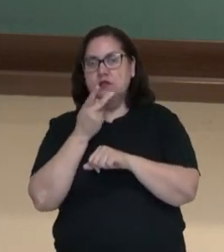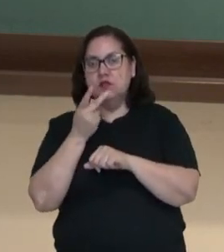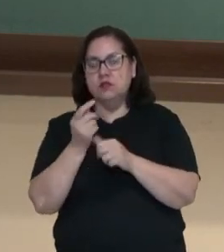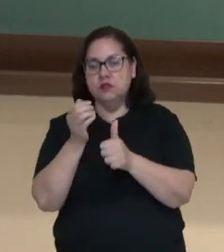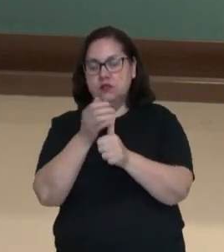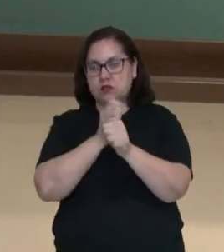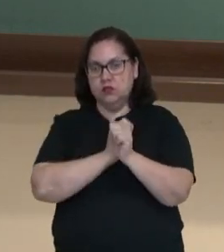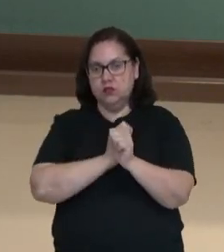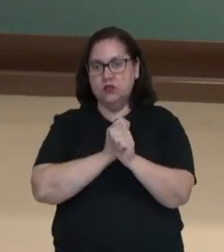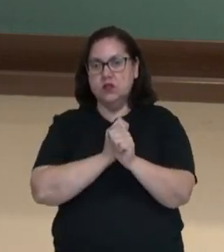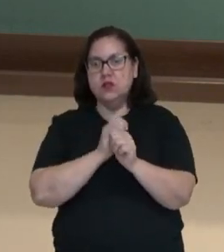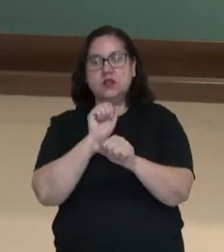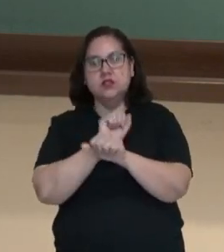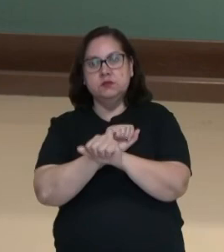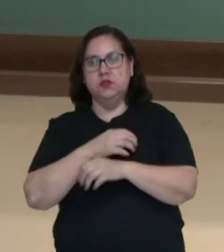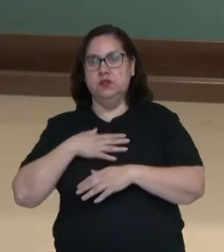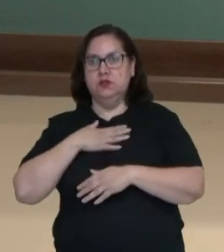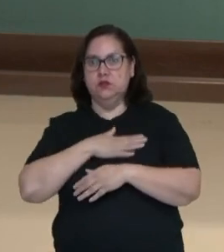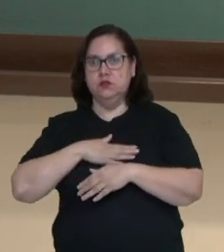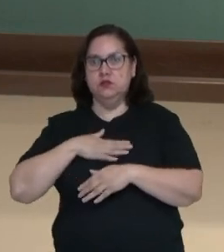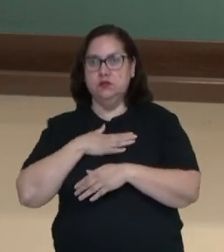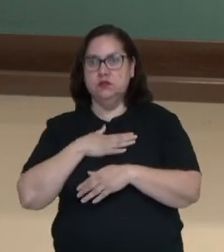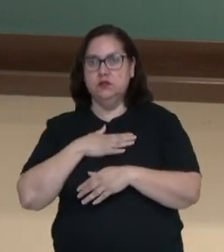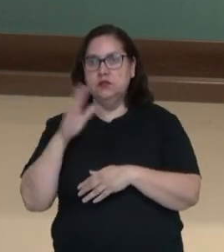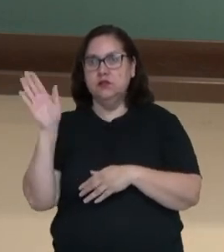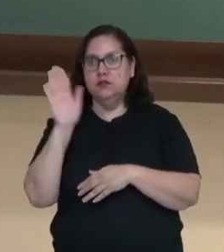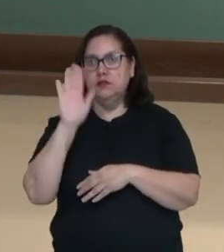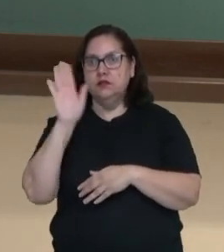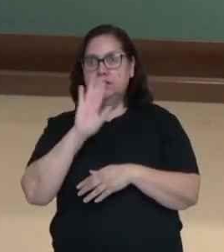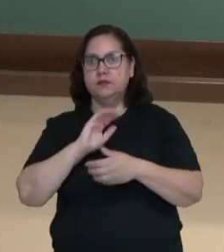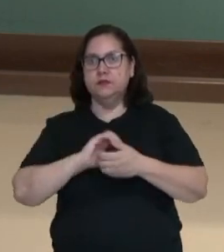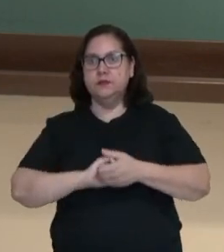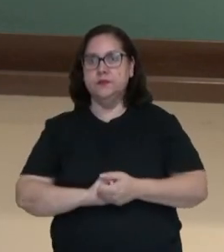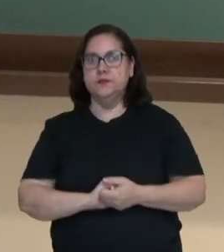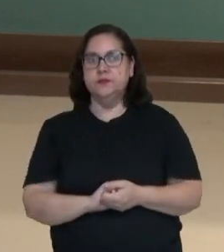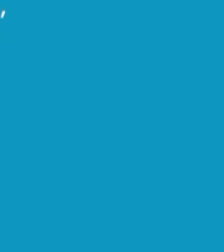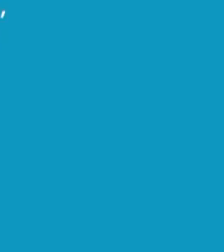endividamento. Espero que vocês tenham gostado e até breve.